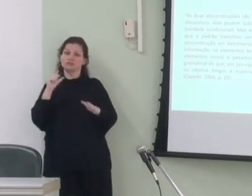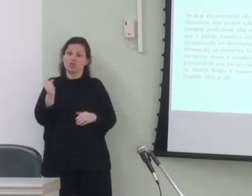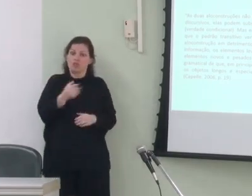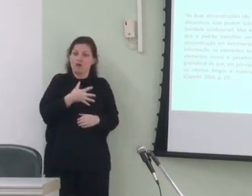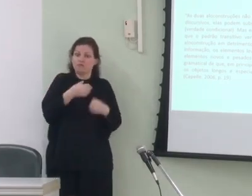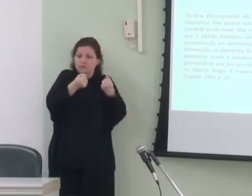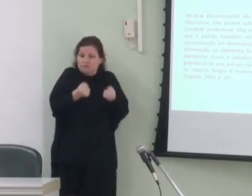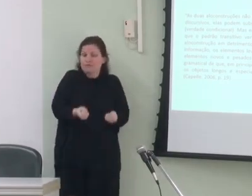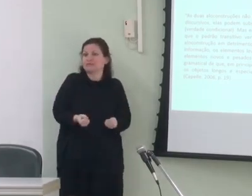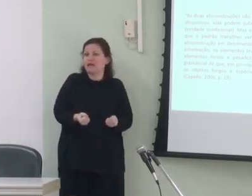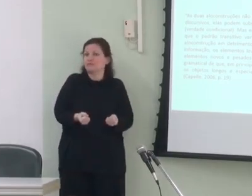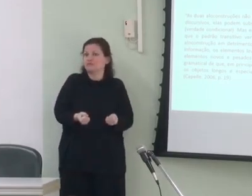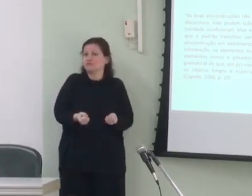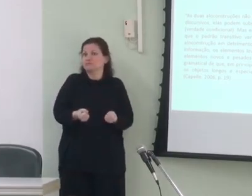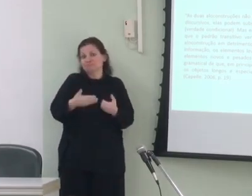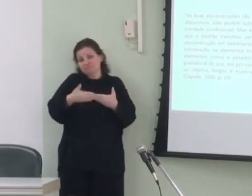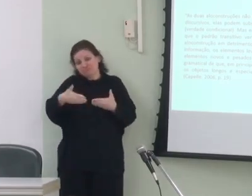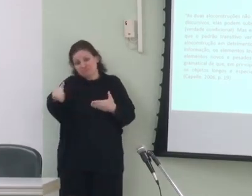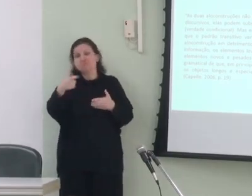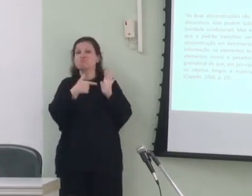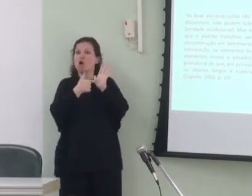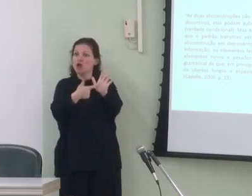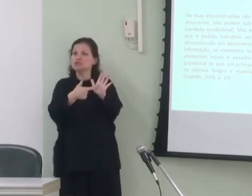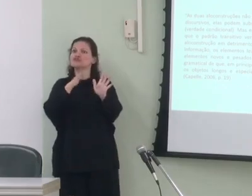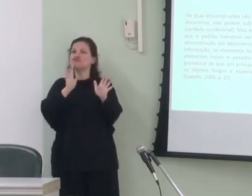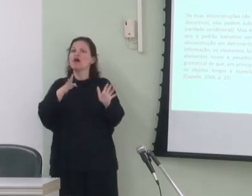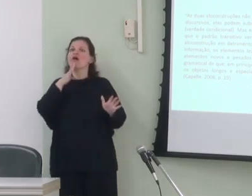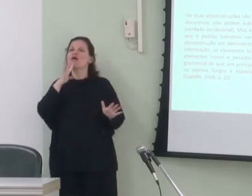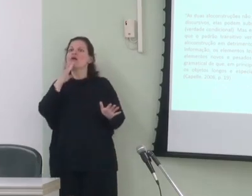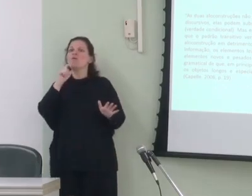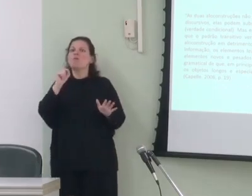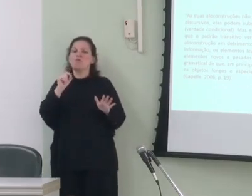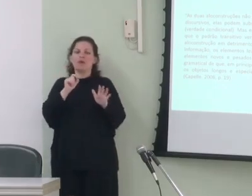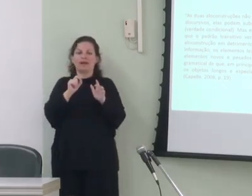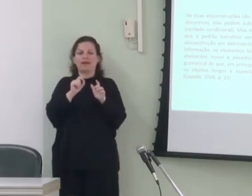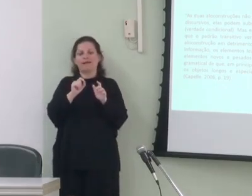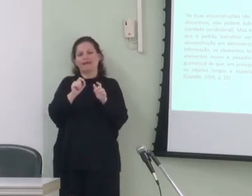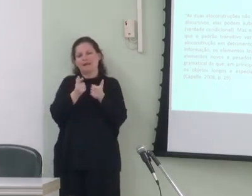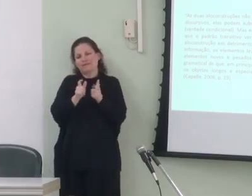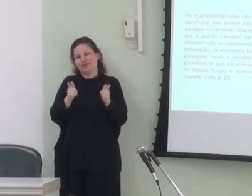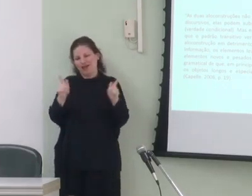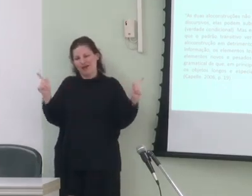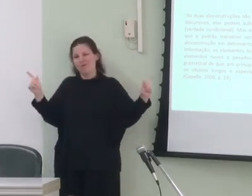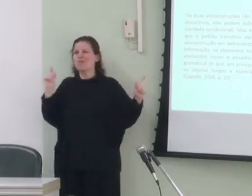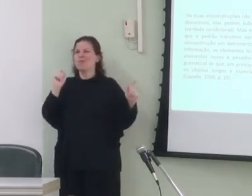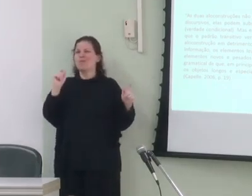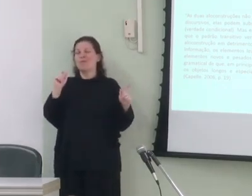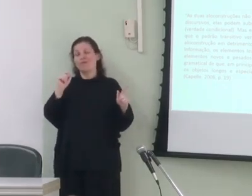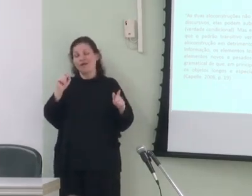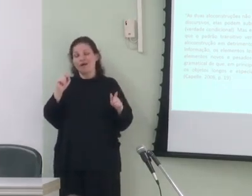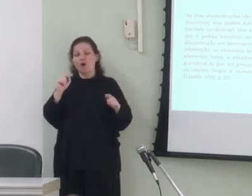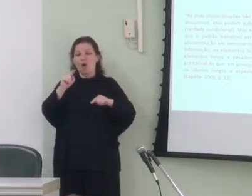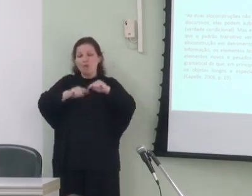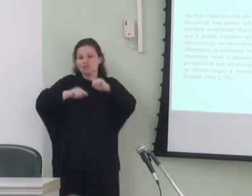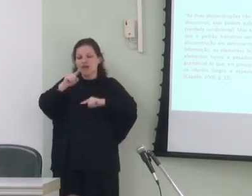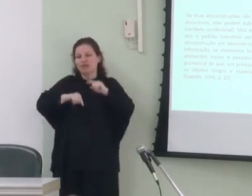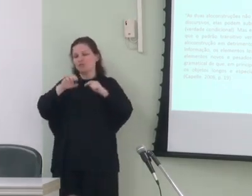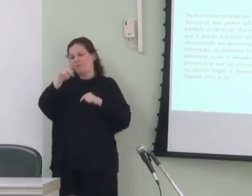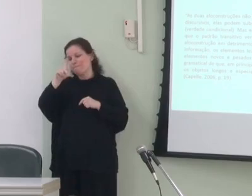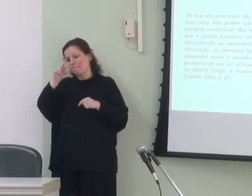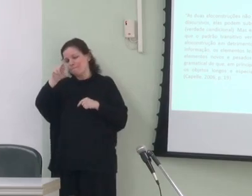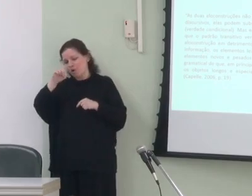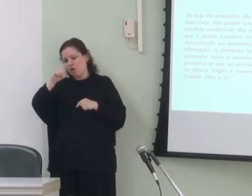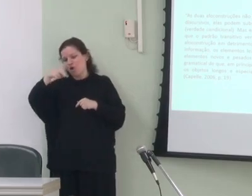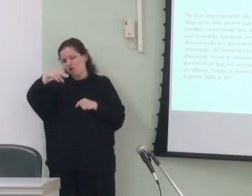e pesados essa tendência se reflete no já conhecido fato gramatical de que em princípio objetos pronominais devem